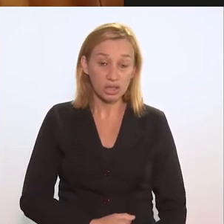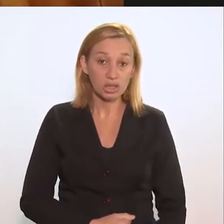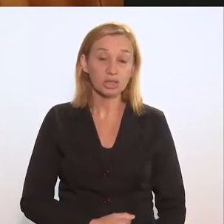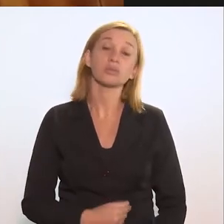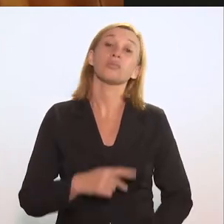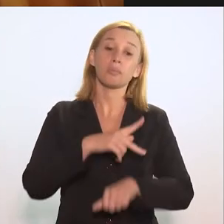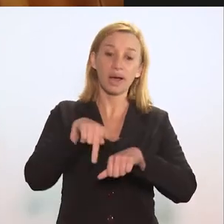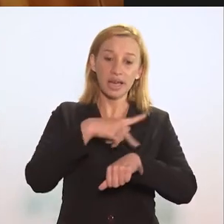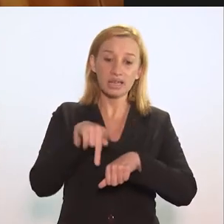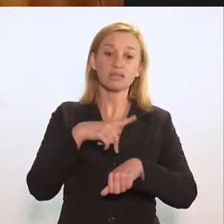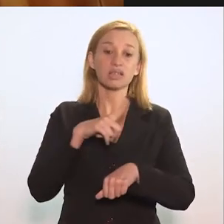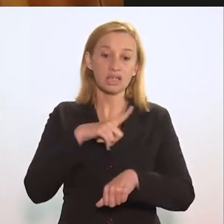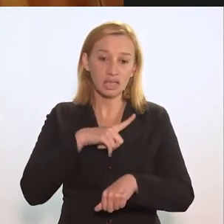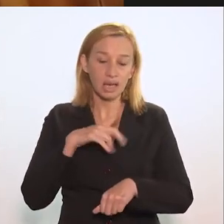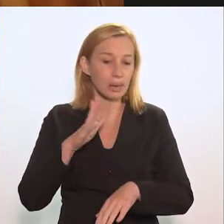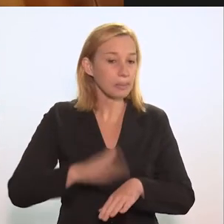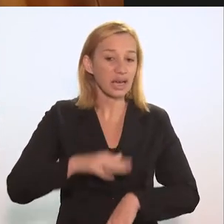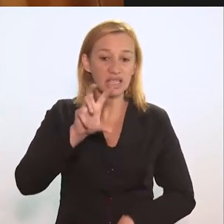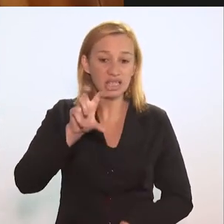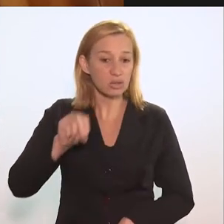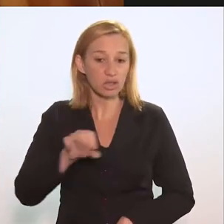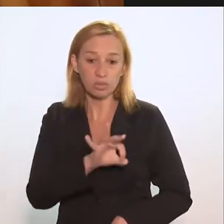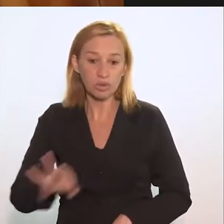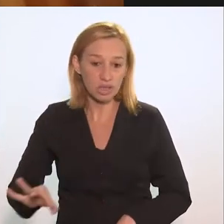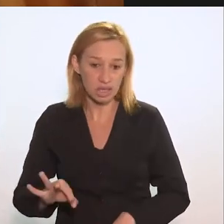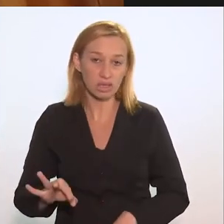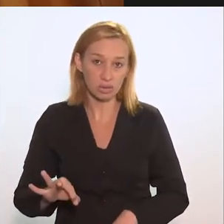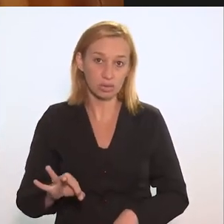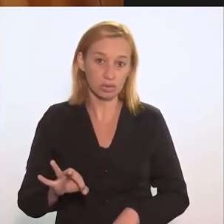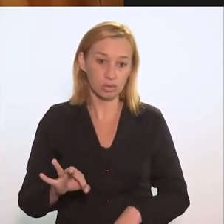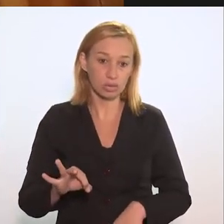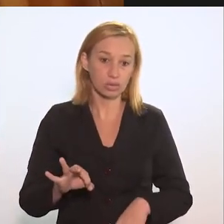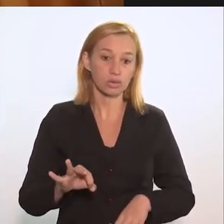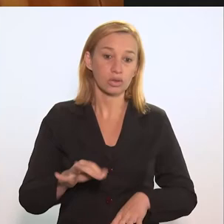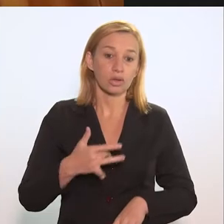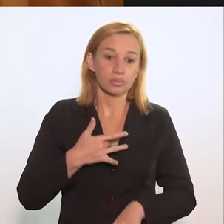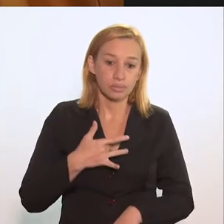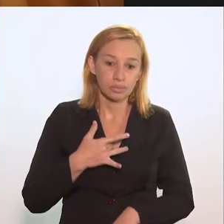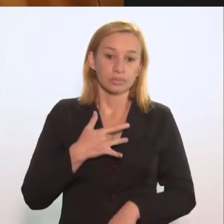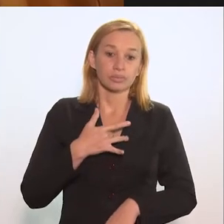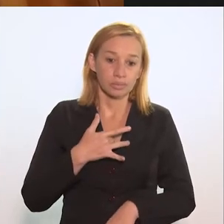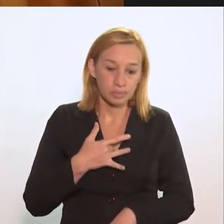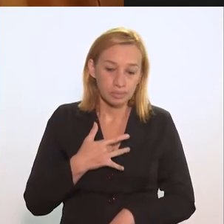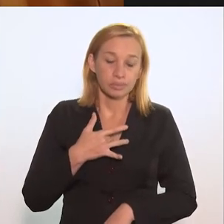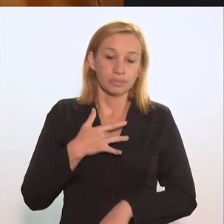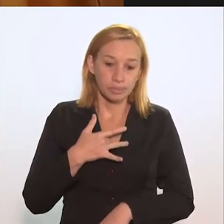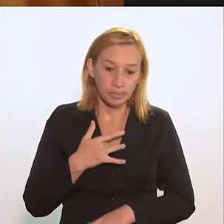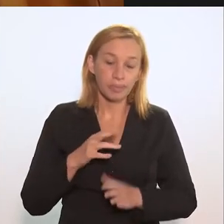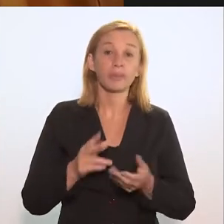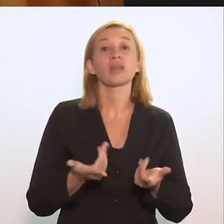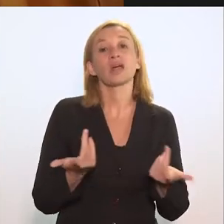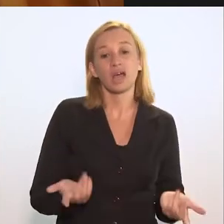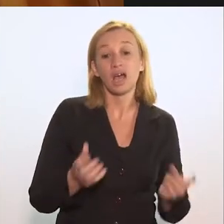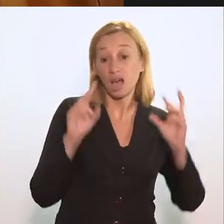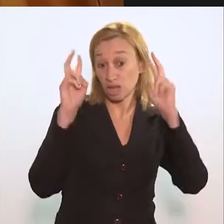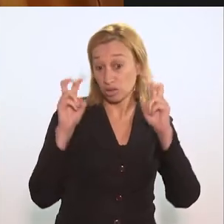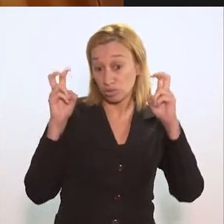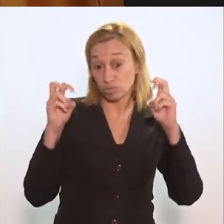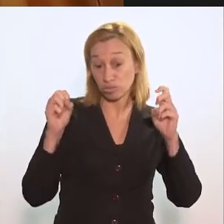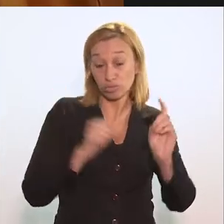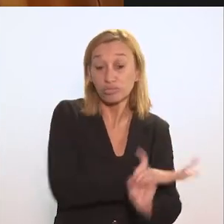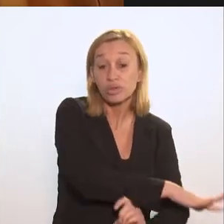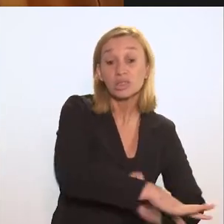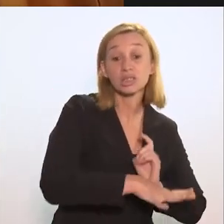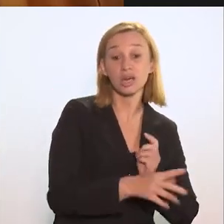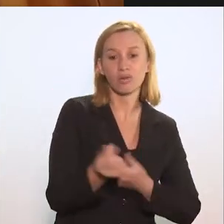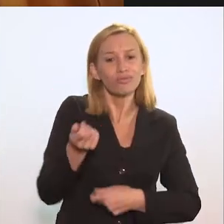China, são os países que têm quase 50% total dessa carga global da tuberculose no mundo. E isso se deve a fatores